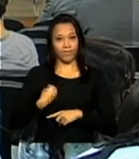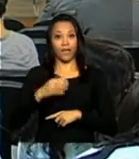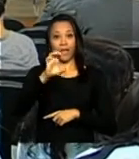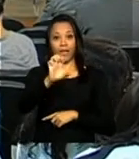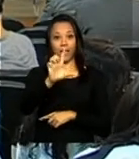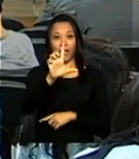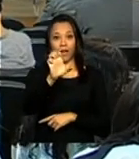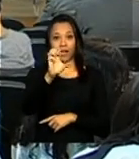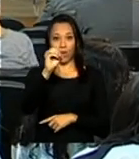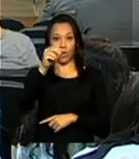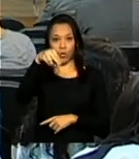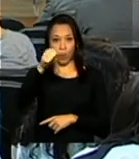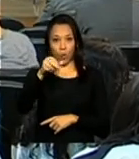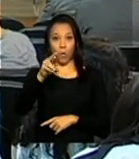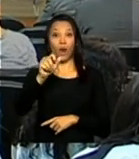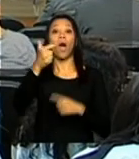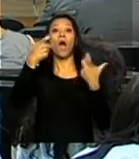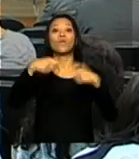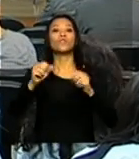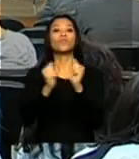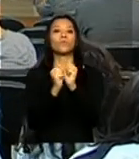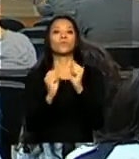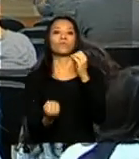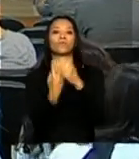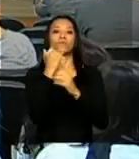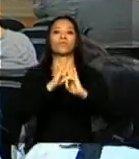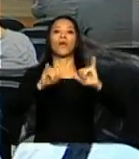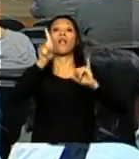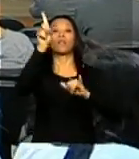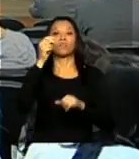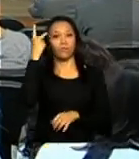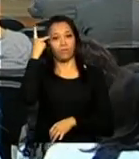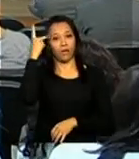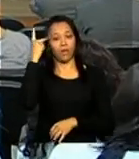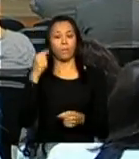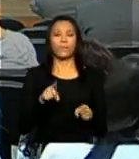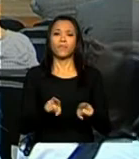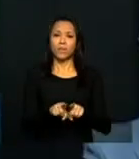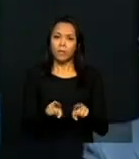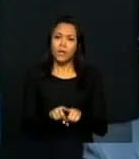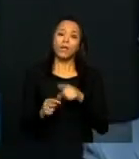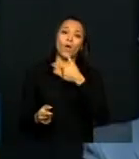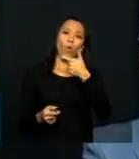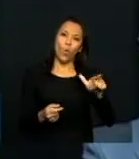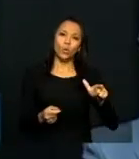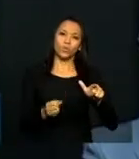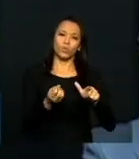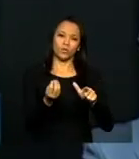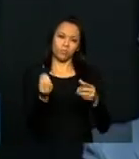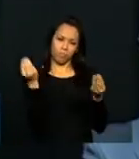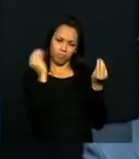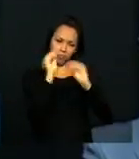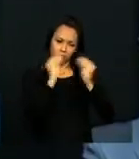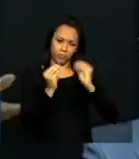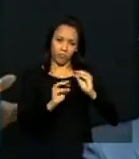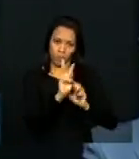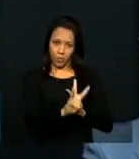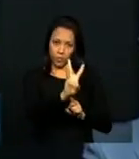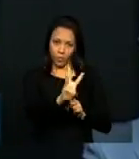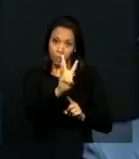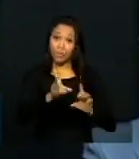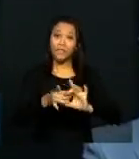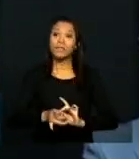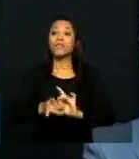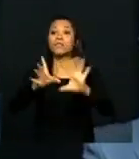inclusive, em São Paulo. Nós disponibilizamos todos esses conteúdos que produzimos em nossos portais, para que haja um acesso